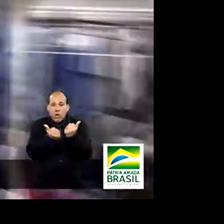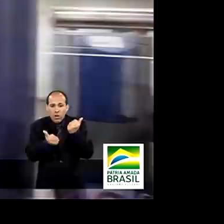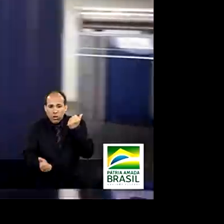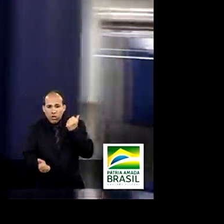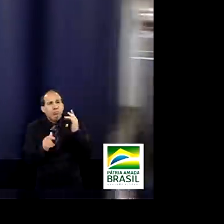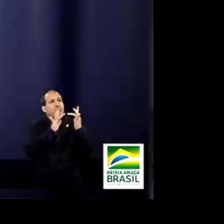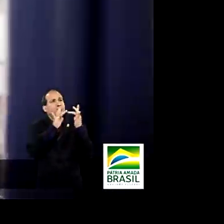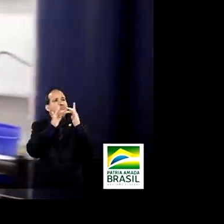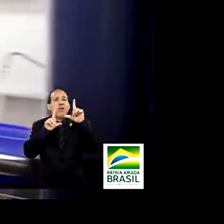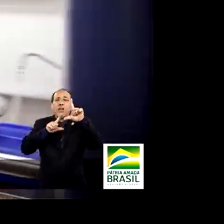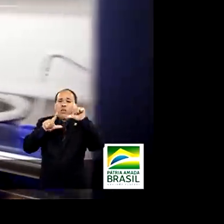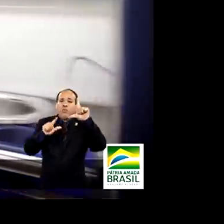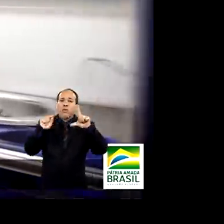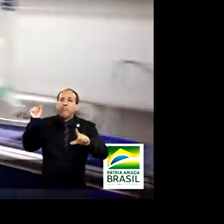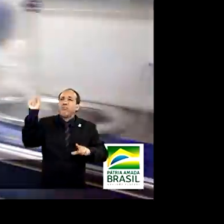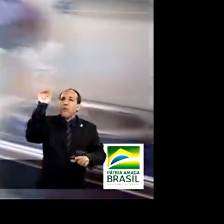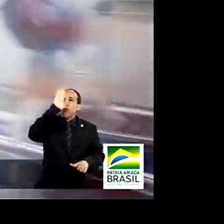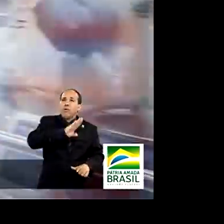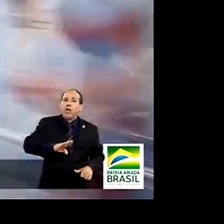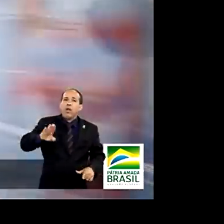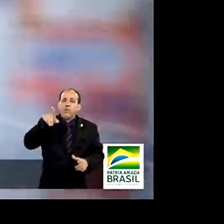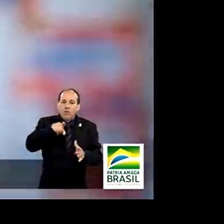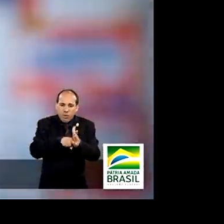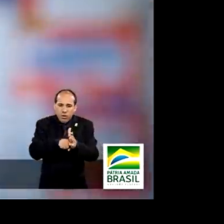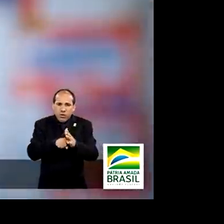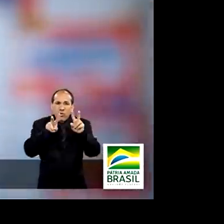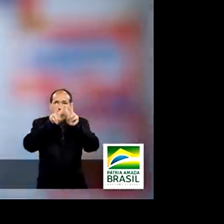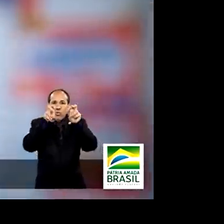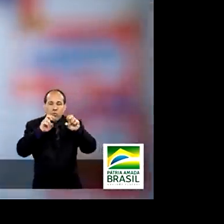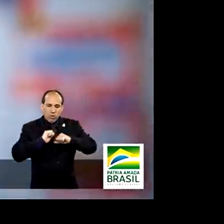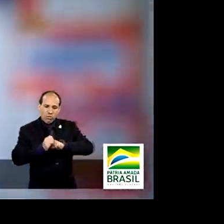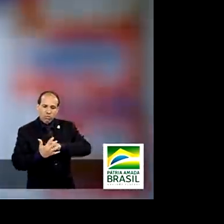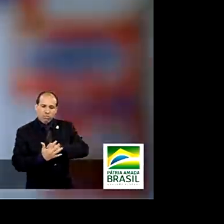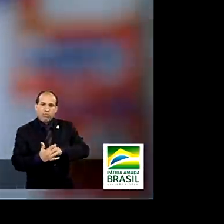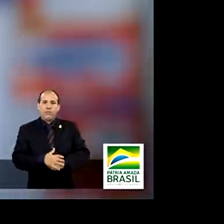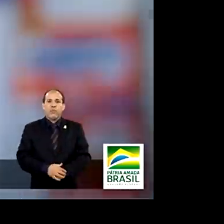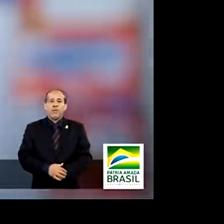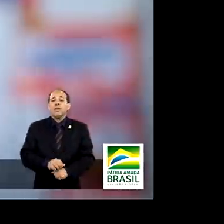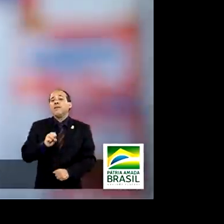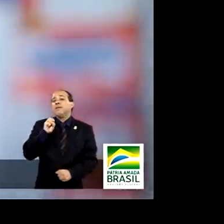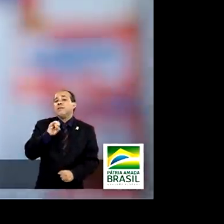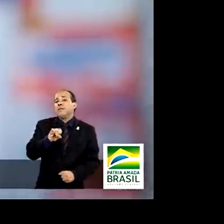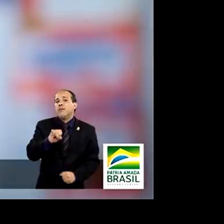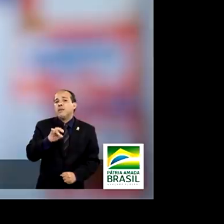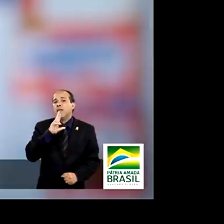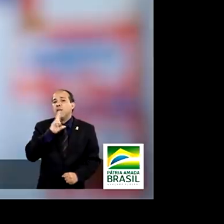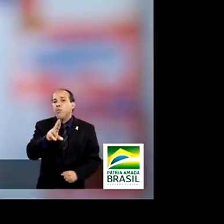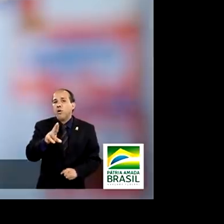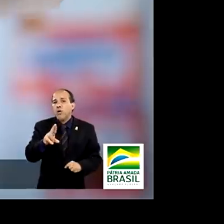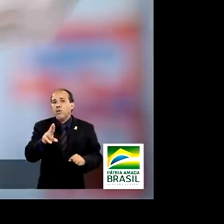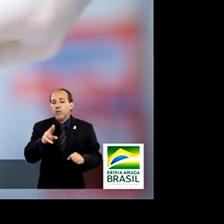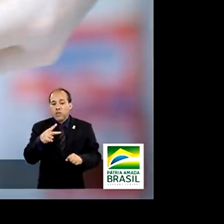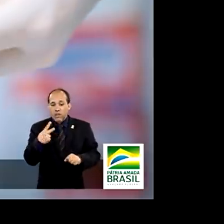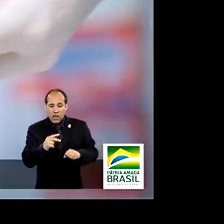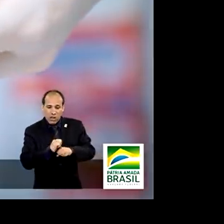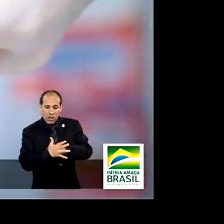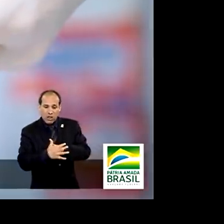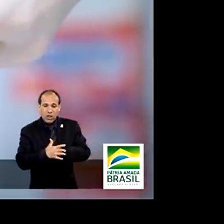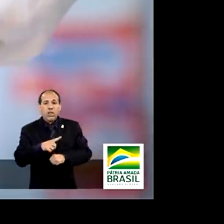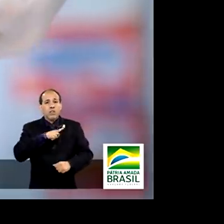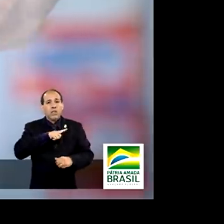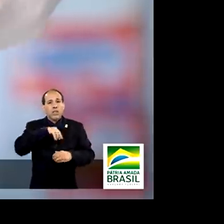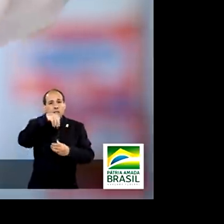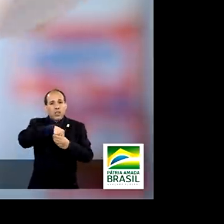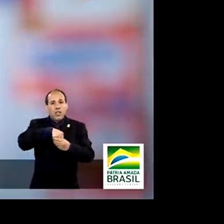laboratórios pelo Brasil para pesquisas com coronavírus. E se a solução para o coronavírus estiver nas